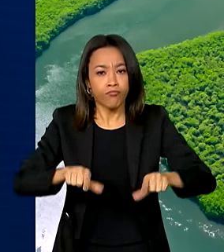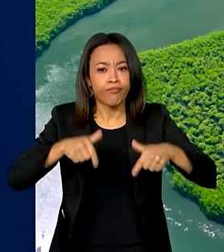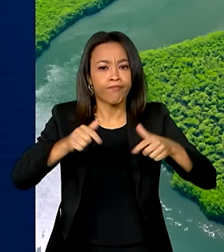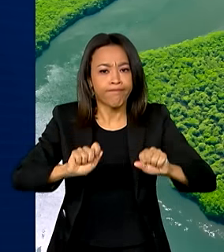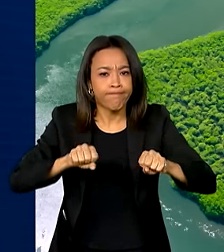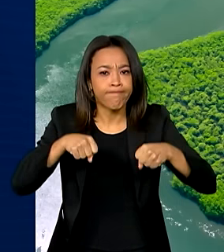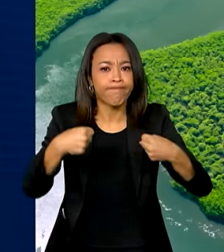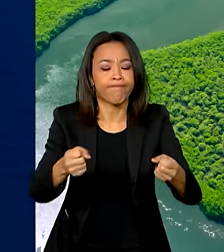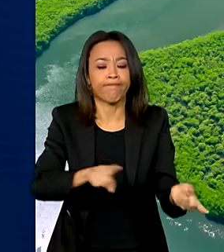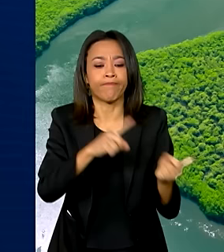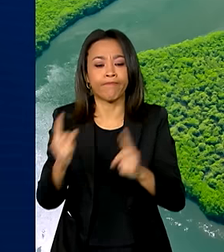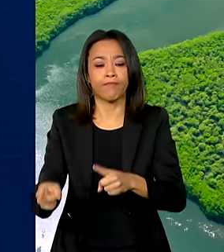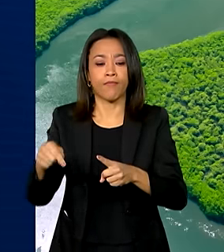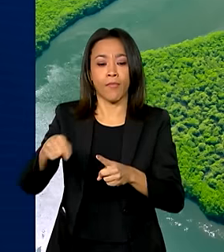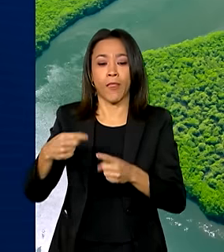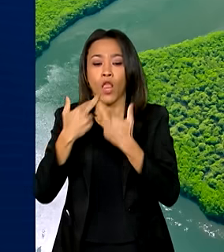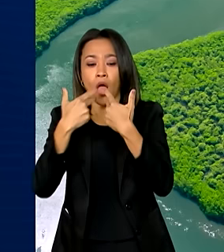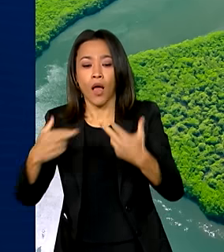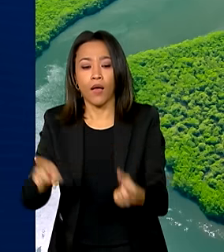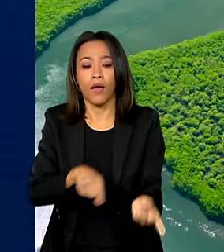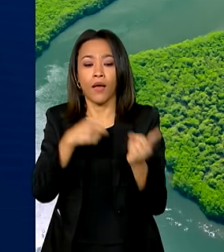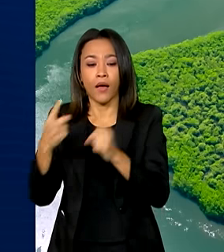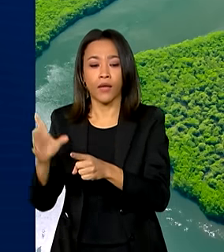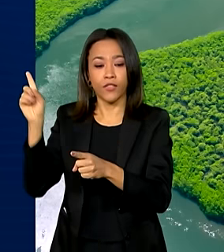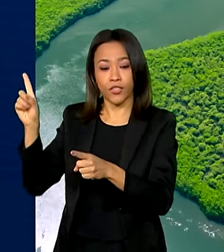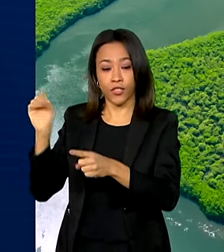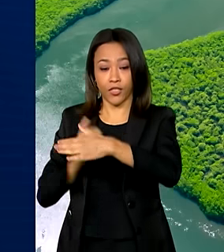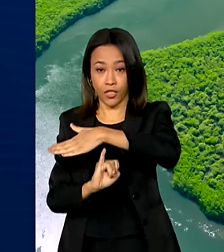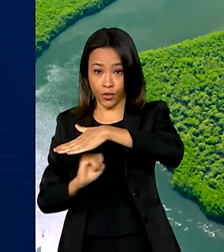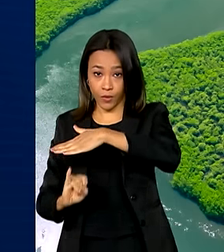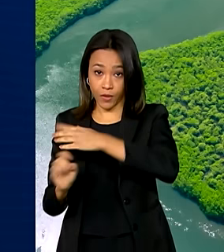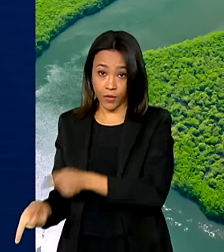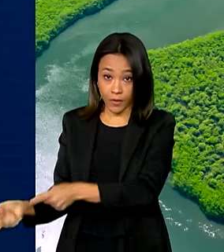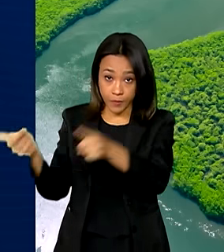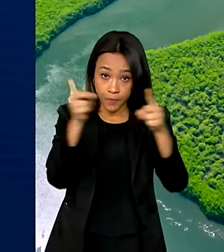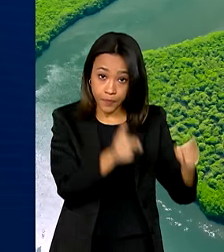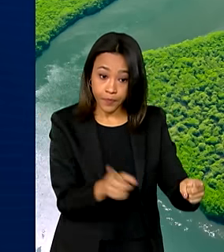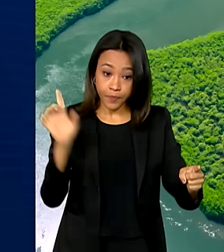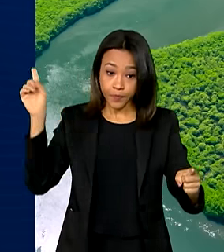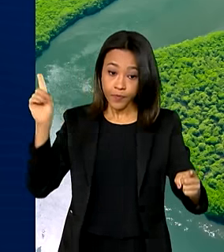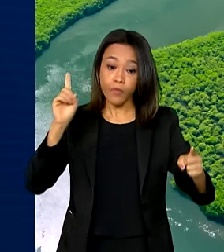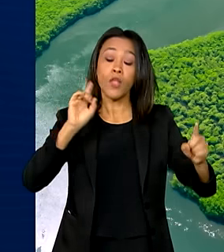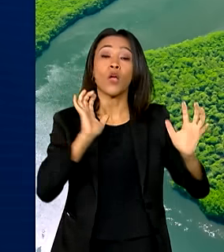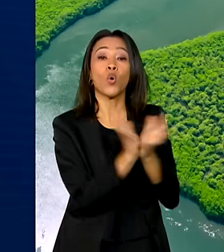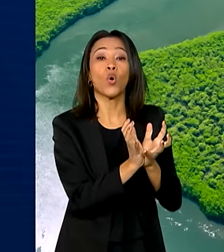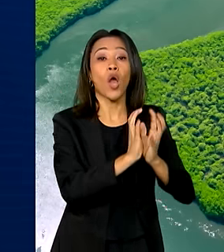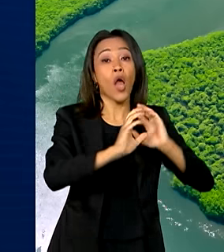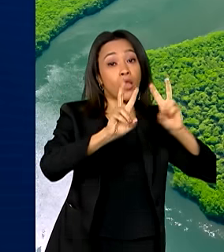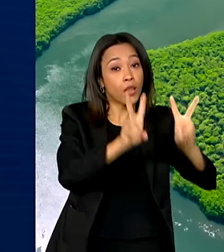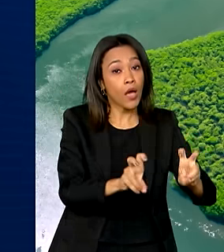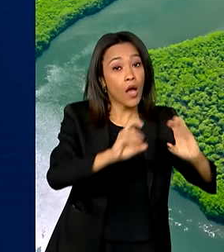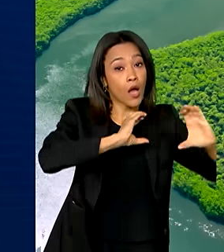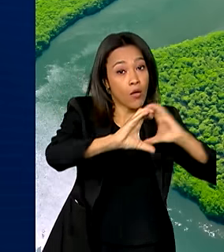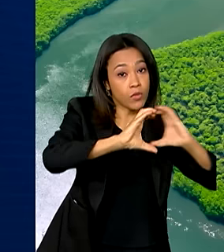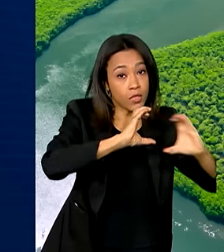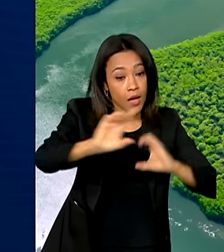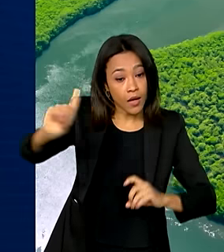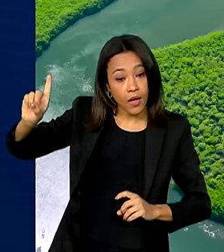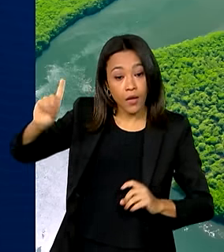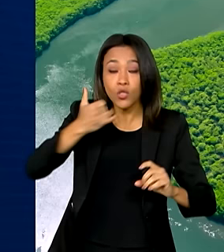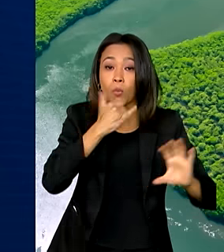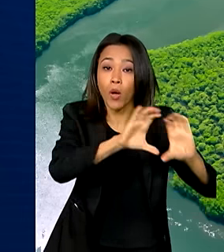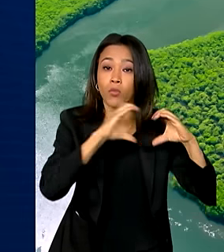comunidades, inovação e instituições. Na modalidade comunidades, por exemplo, serão